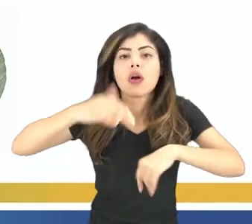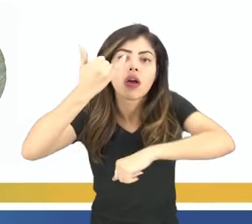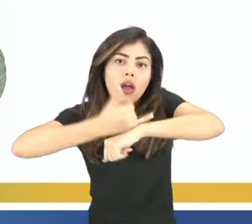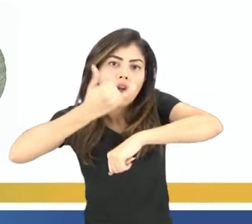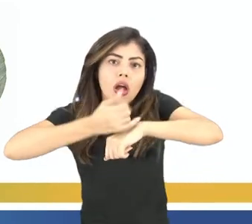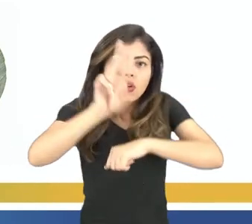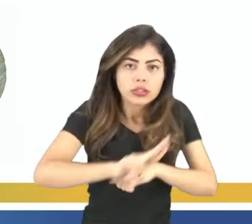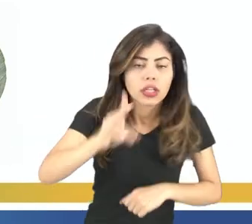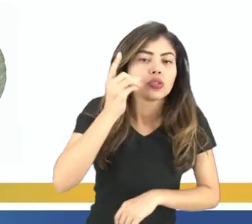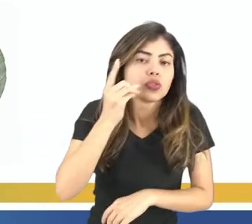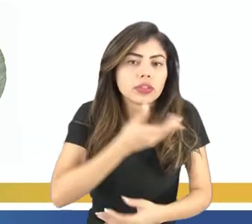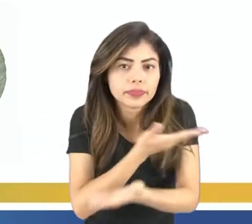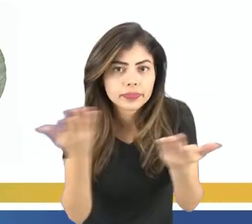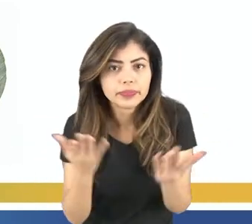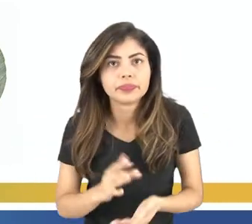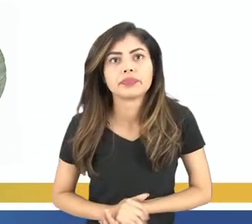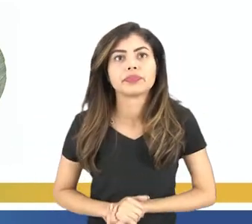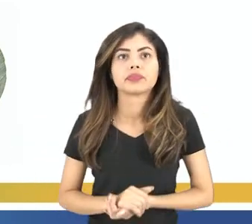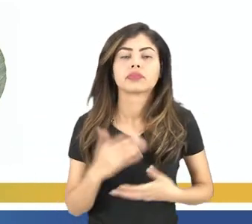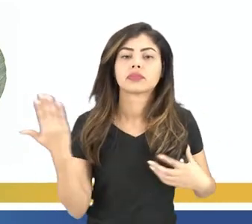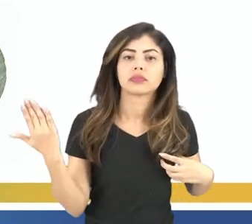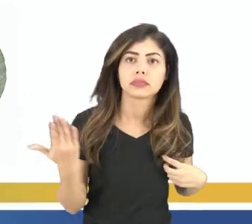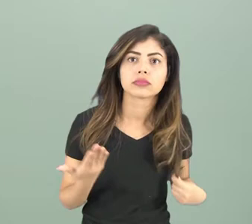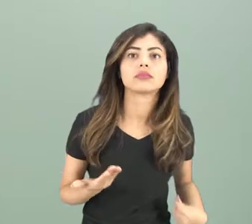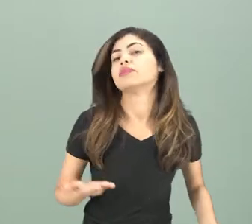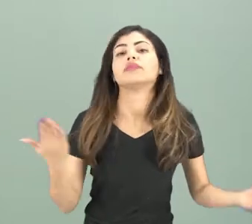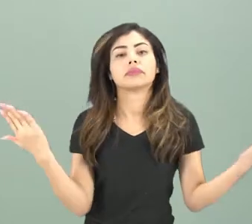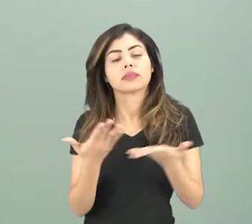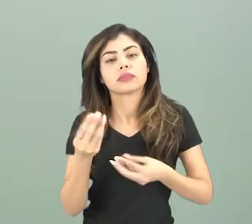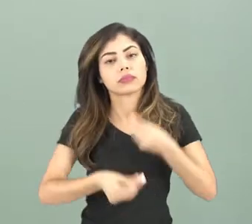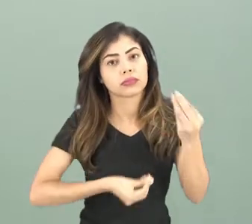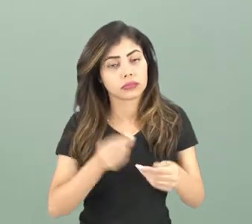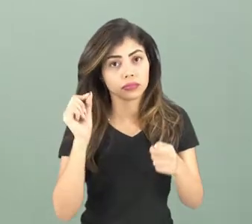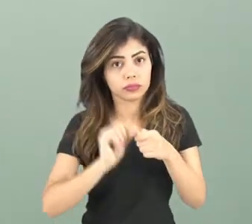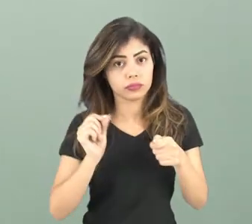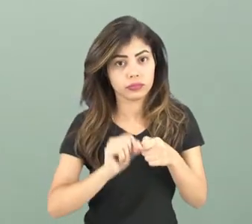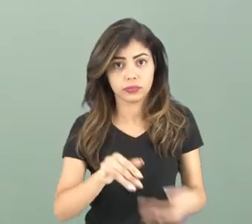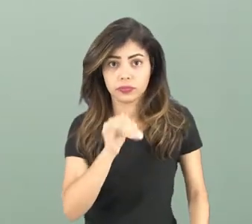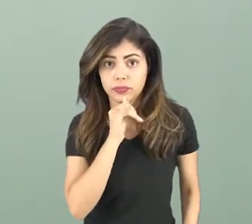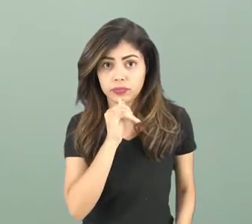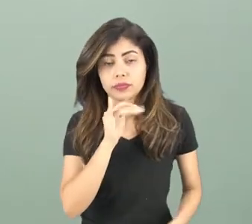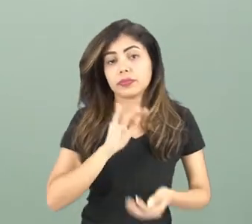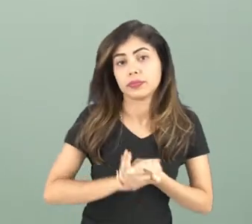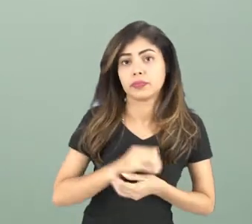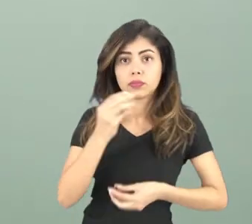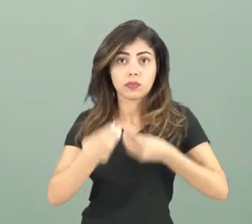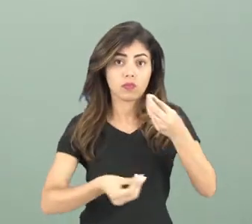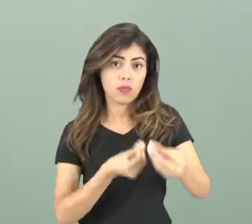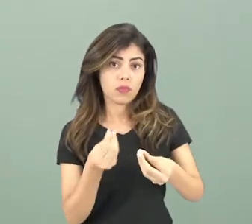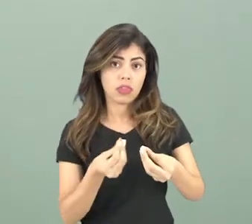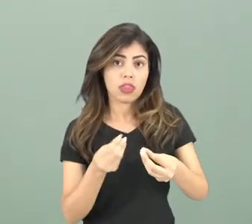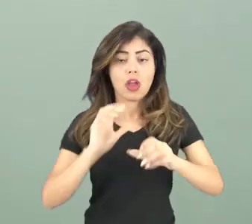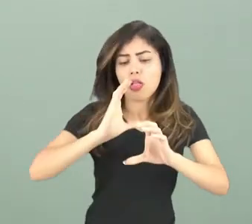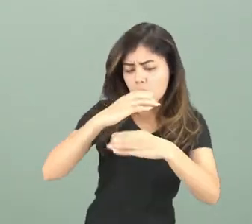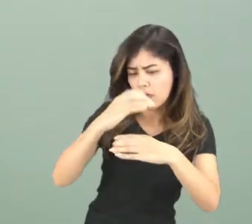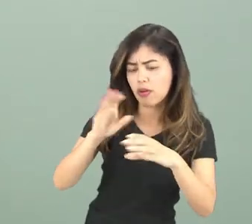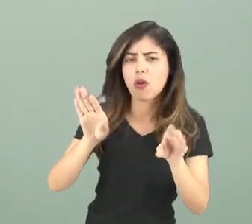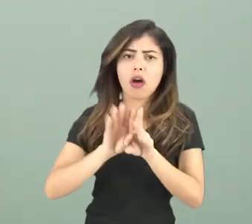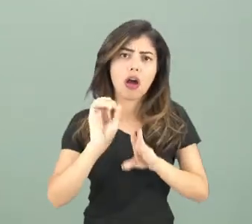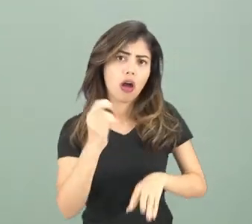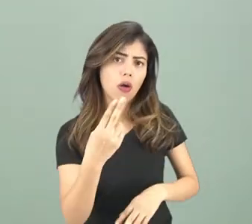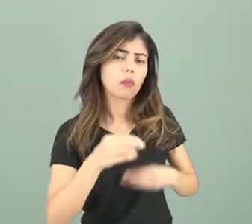mais utilizado no nosso dia a dia. Agora, como que faz um imã, por exemplo, em um laboratório ou um imã artificial?